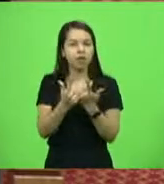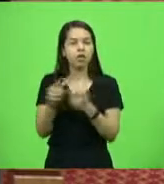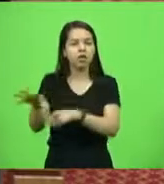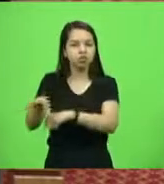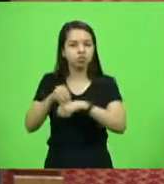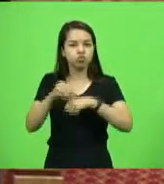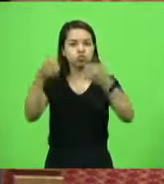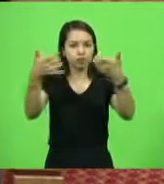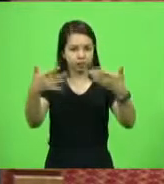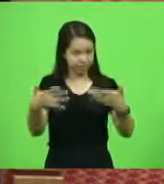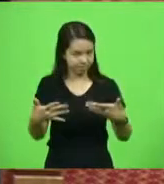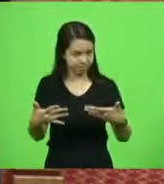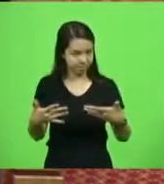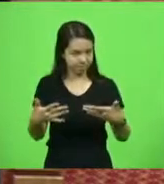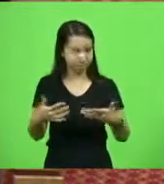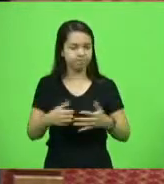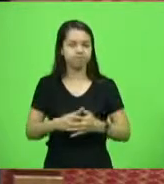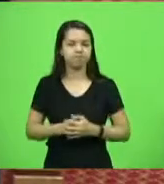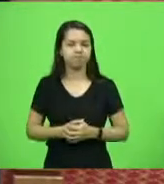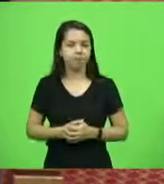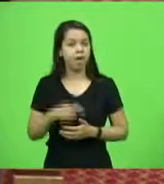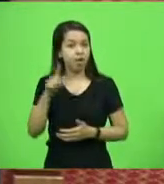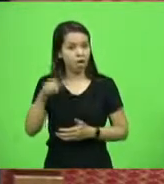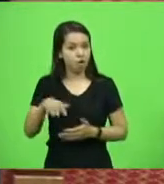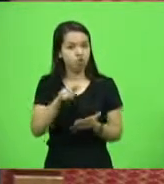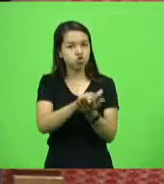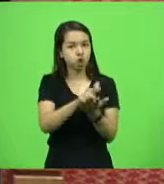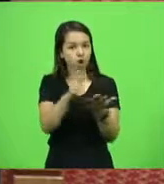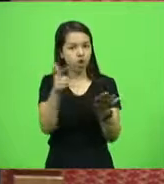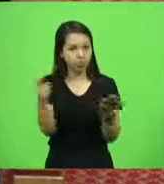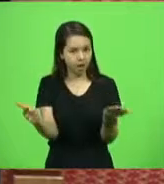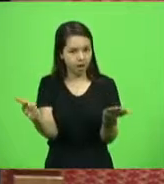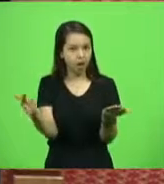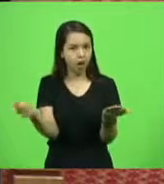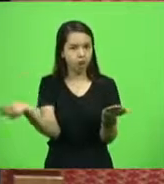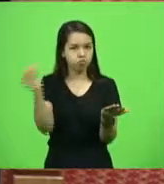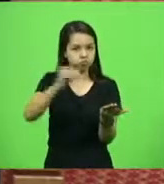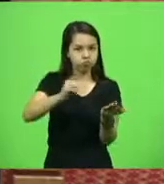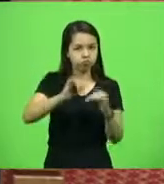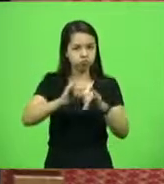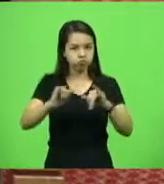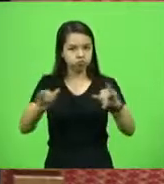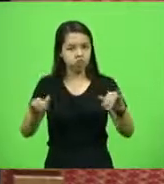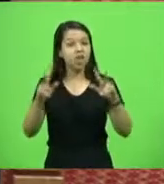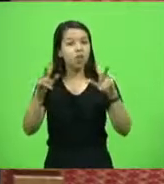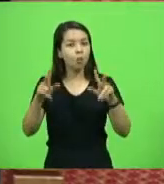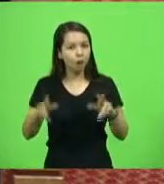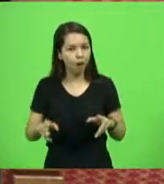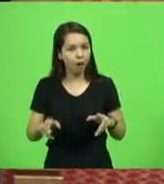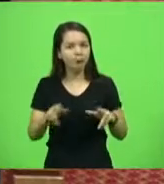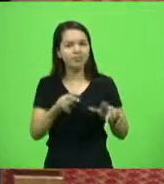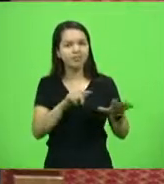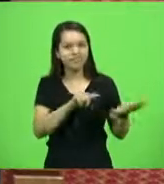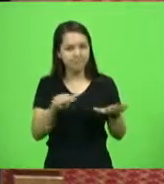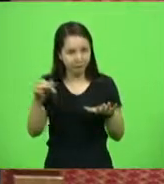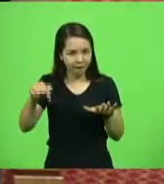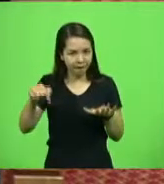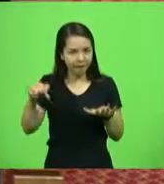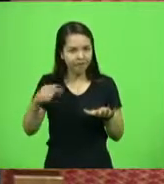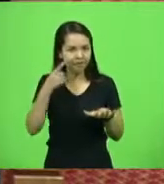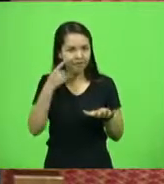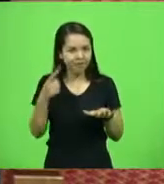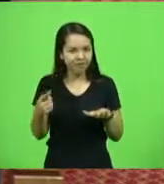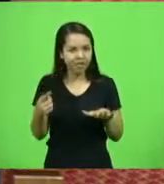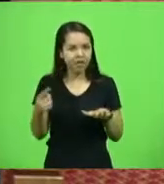jornal igual a que a gente viu essa semana de um daqueles que organiza